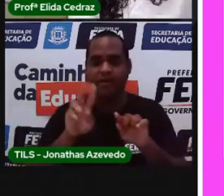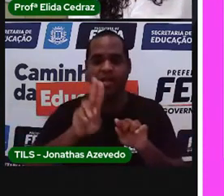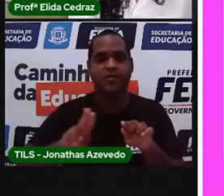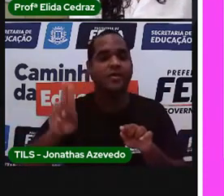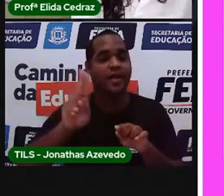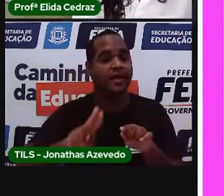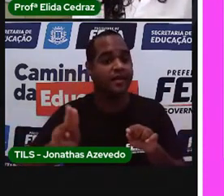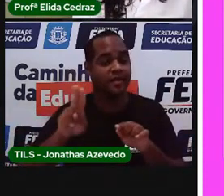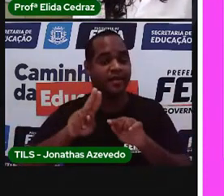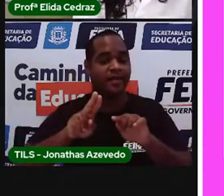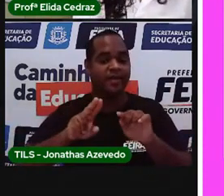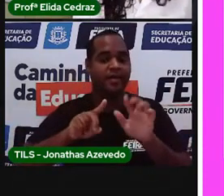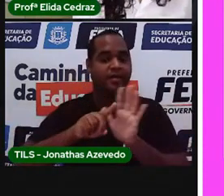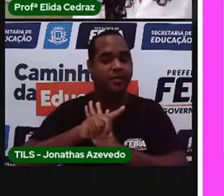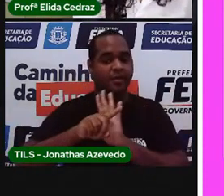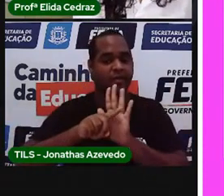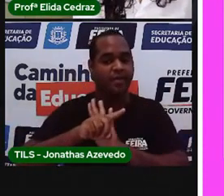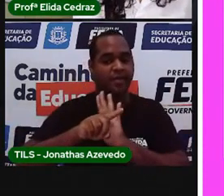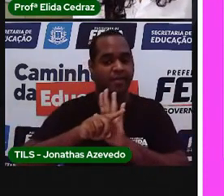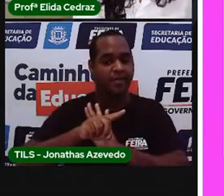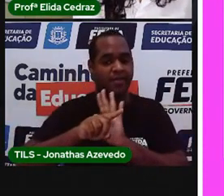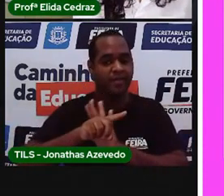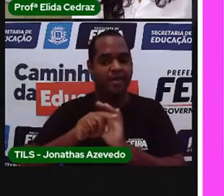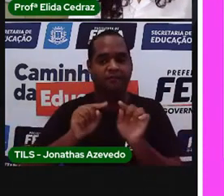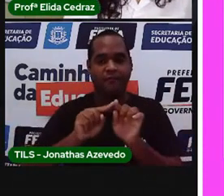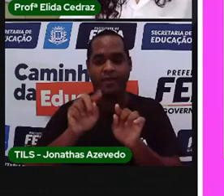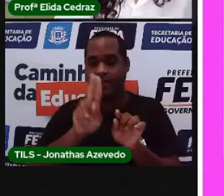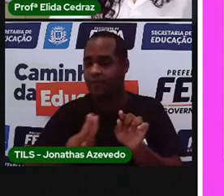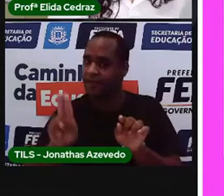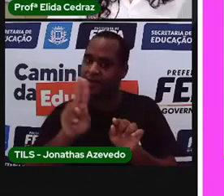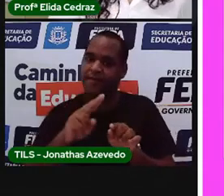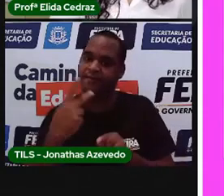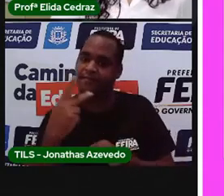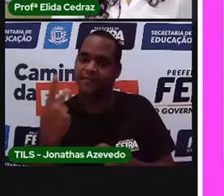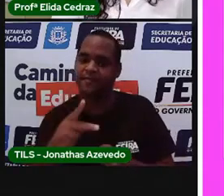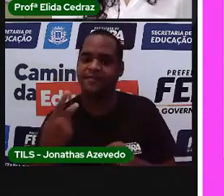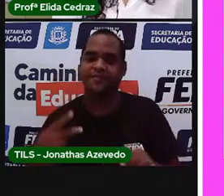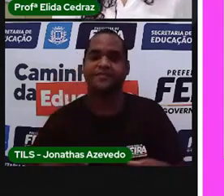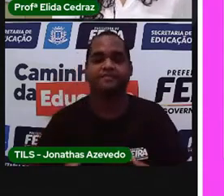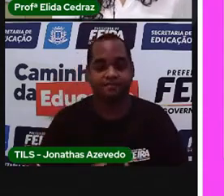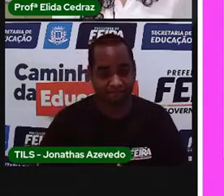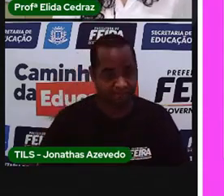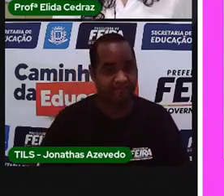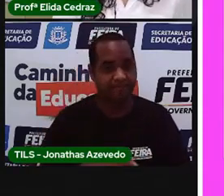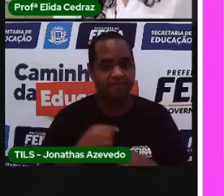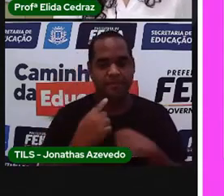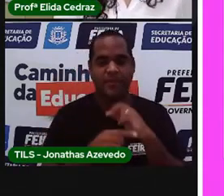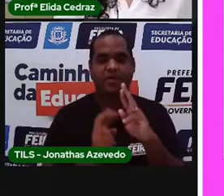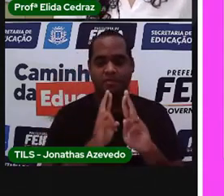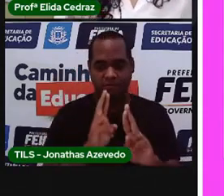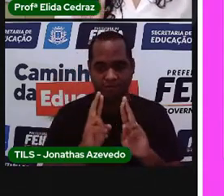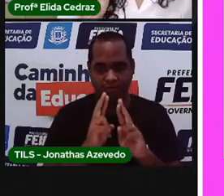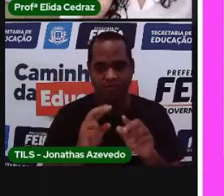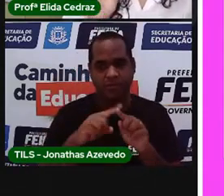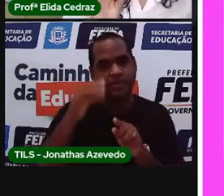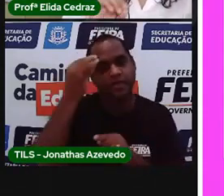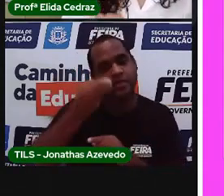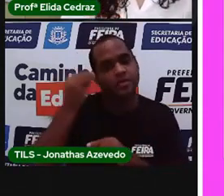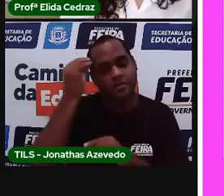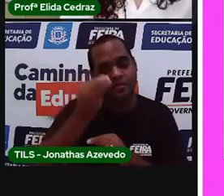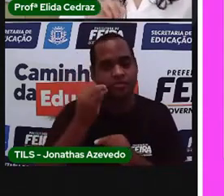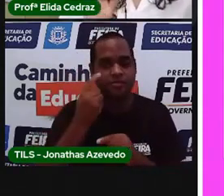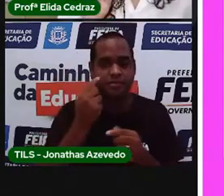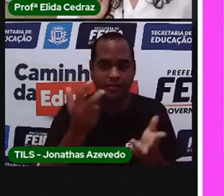atividade? É agora que você vai utilizar isso. No resultado da experiência, você vai